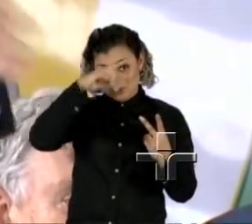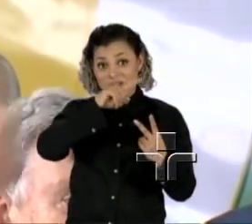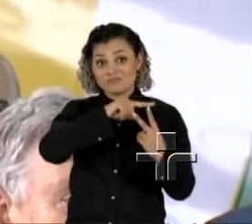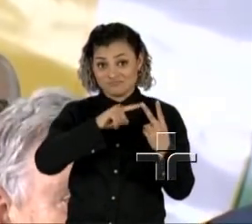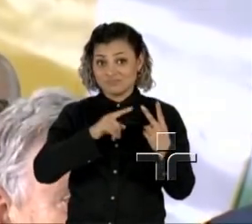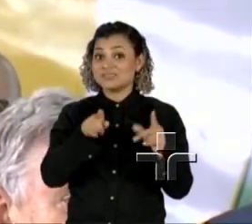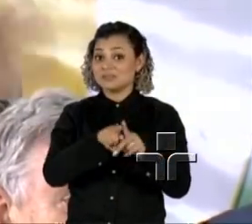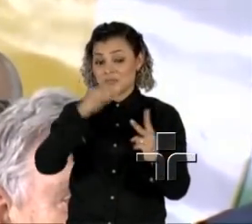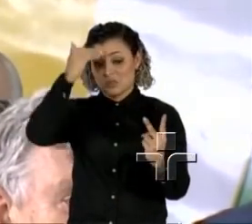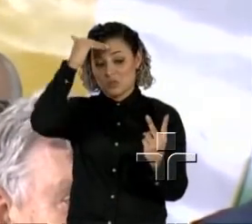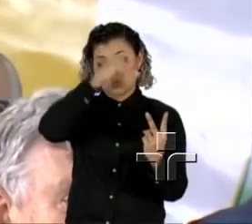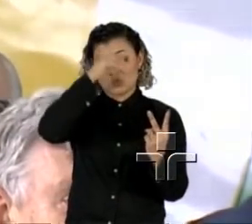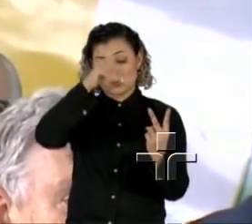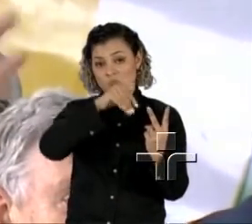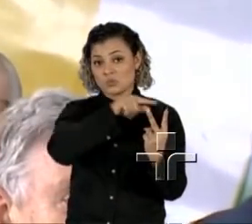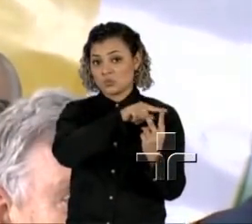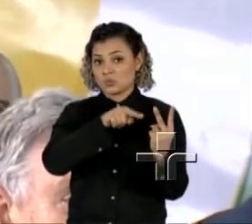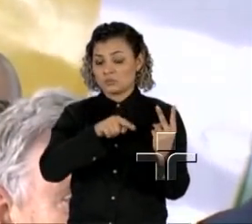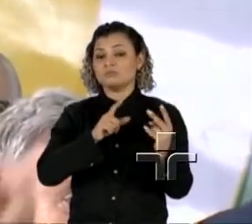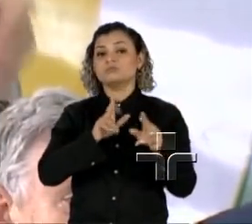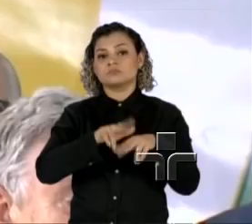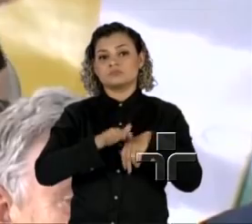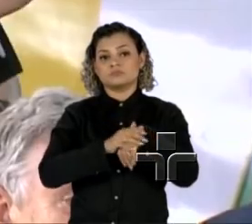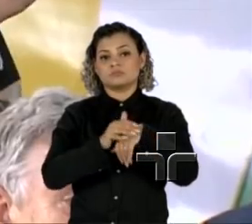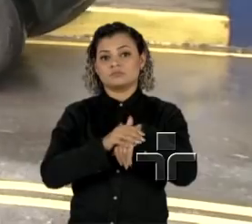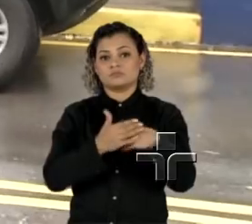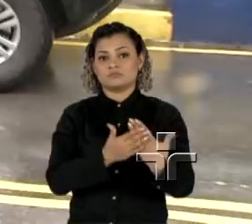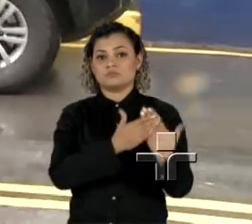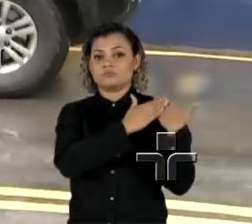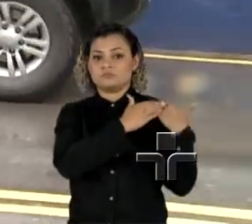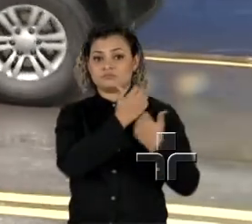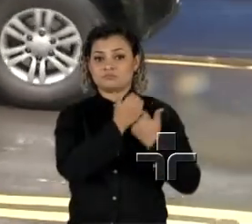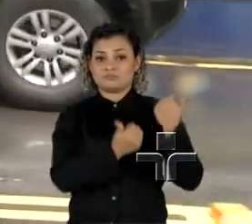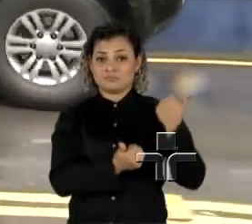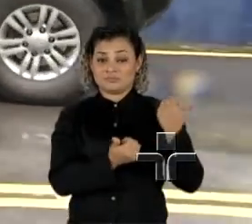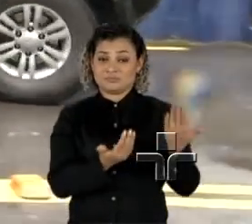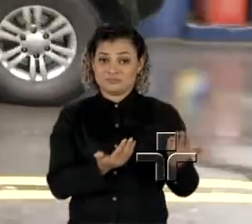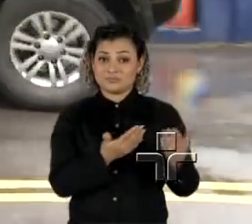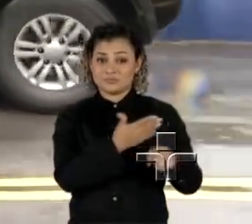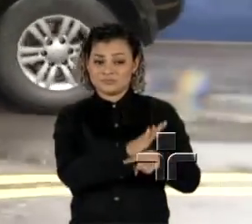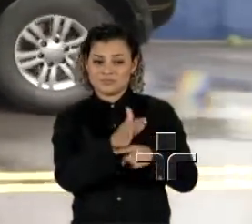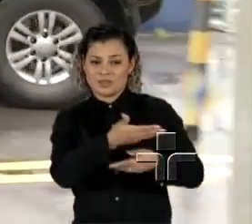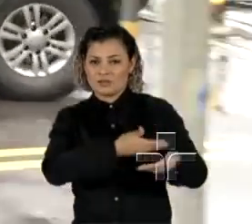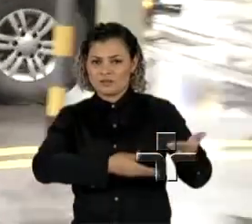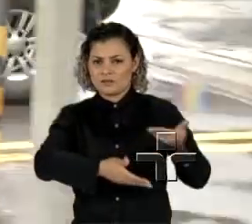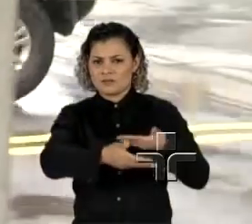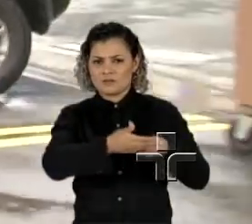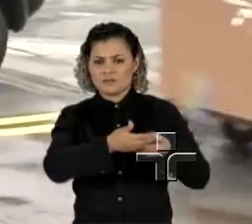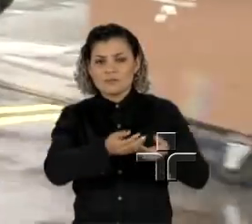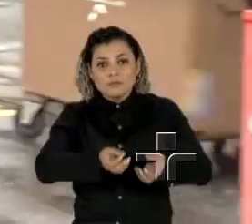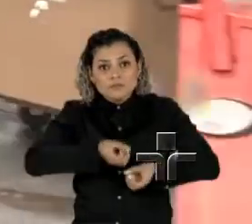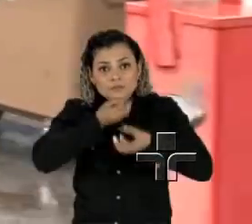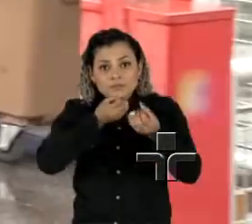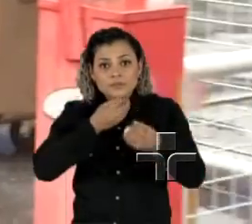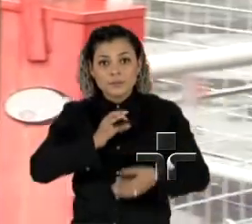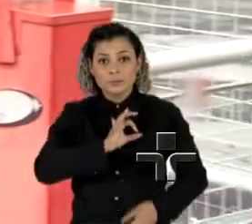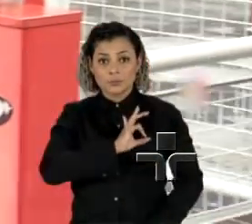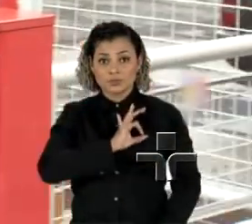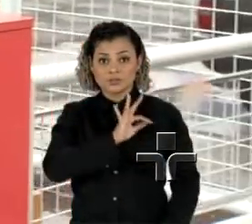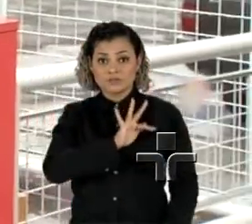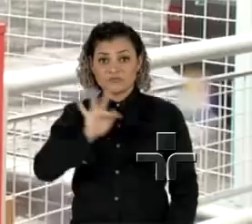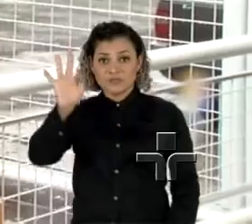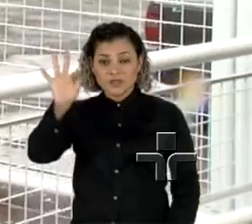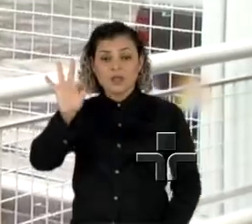Bolsonaro, cuja campanha era coordenada pelo ministro no Estado. Ainda segundo o jornal, as informações foram enviadas pela PF ao Ministério